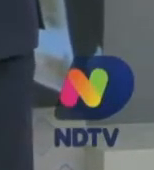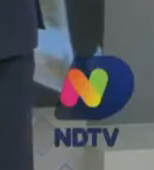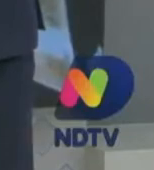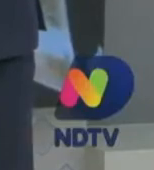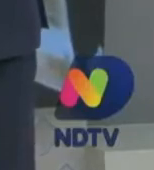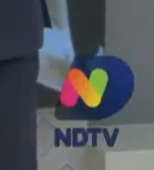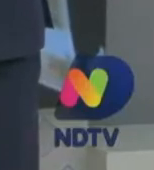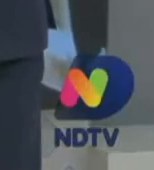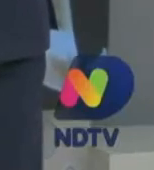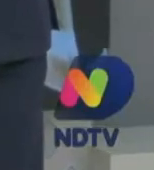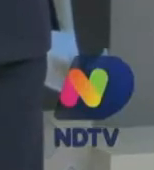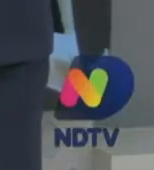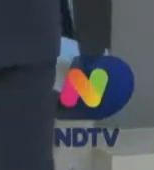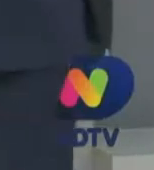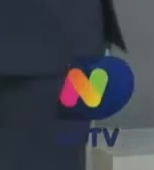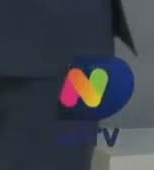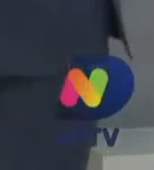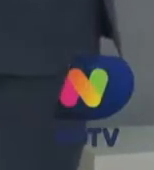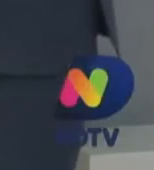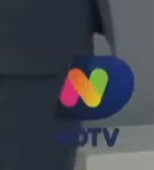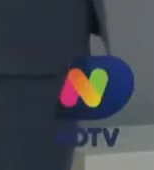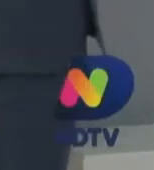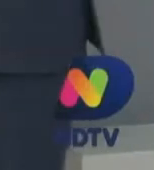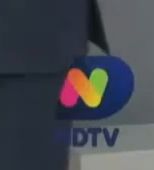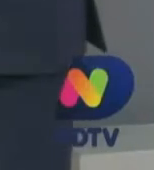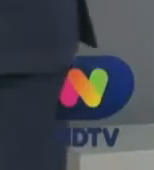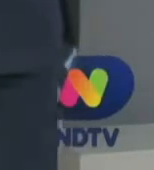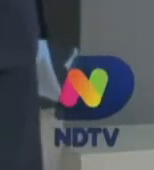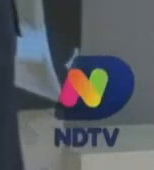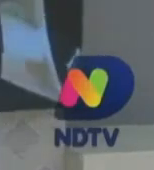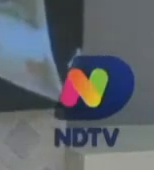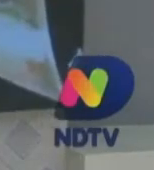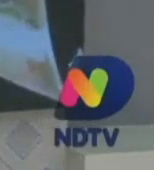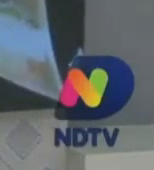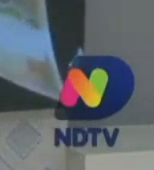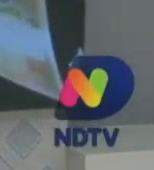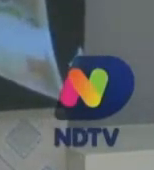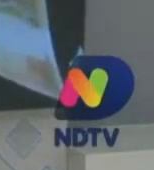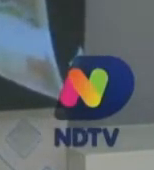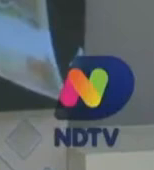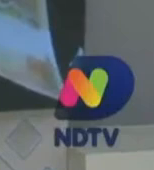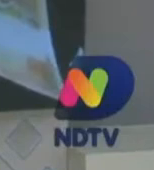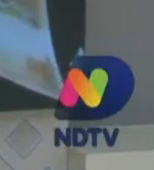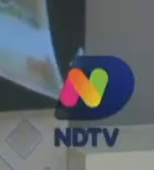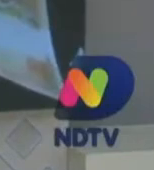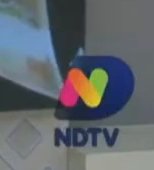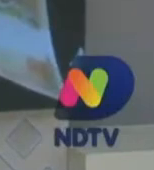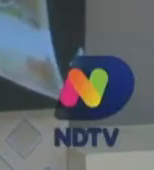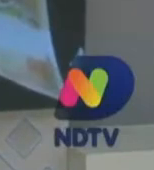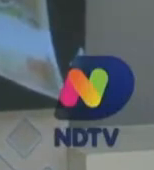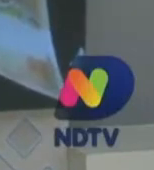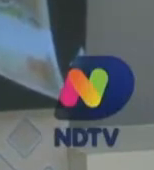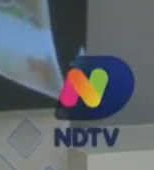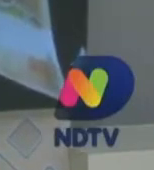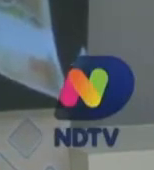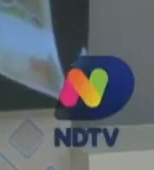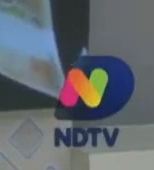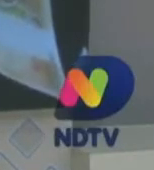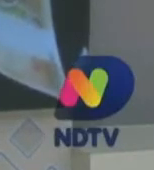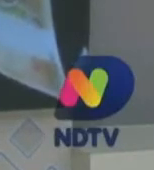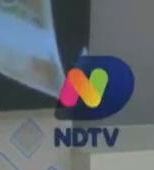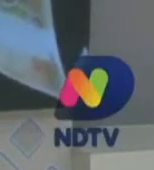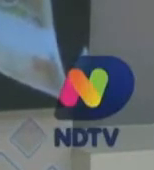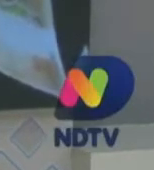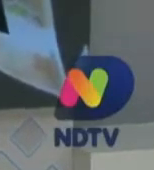a máquina pública o governo do estado de Santa Catarina está aumentando os custos da